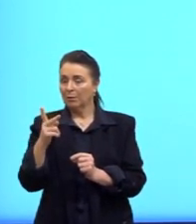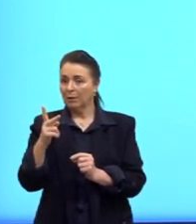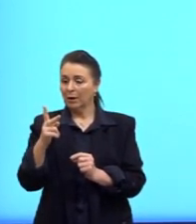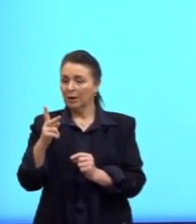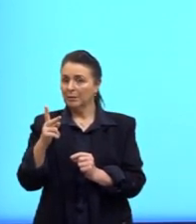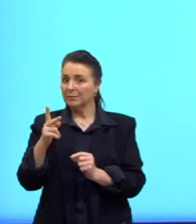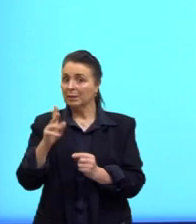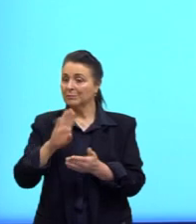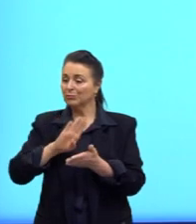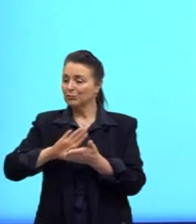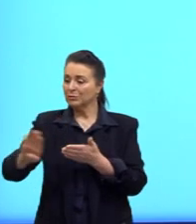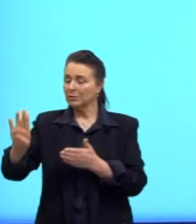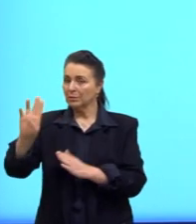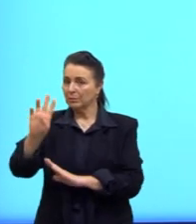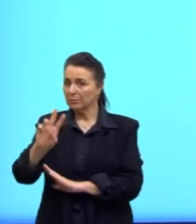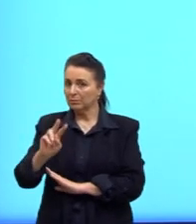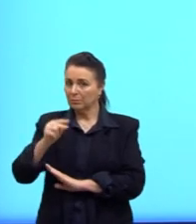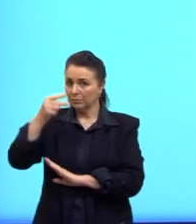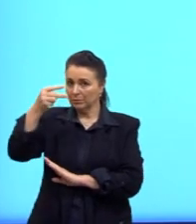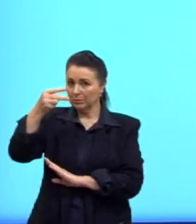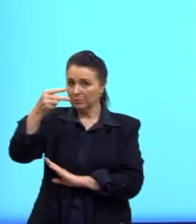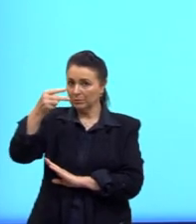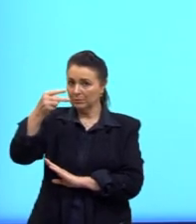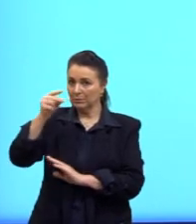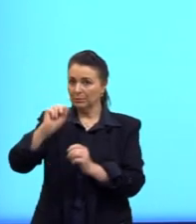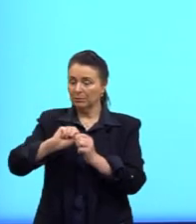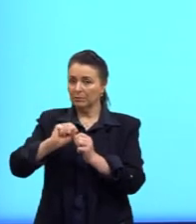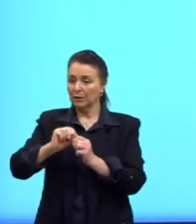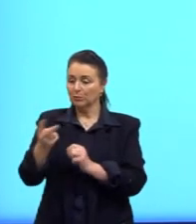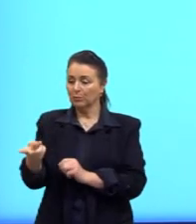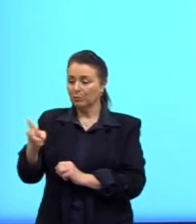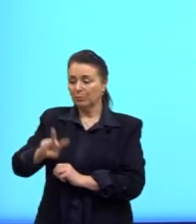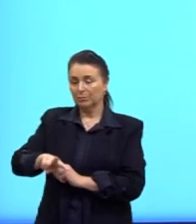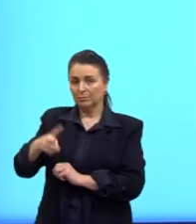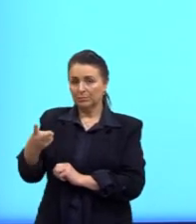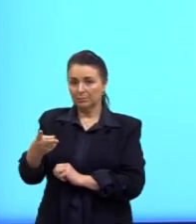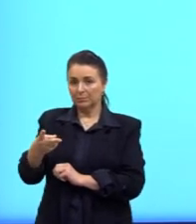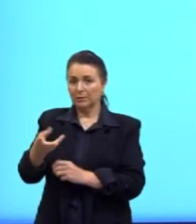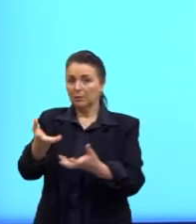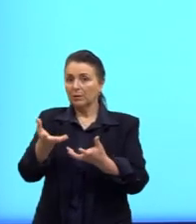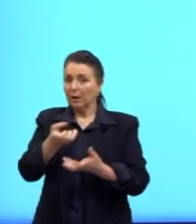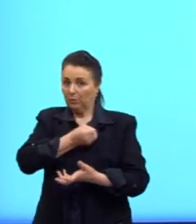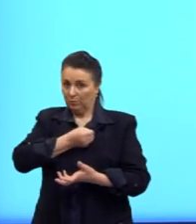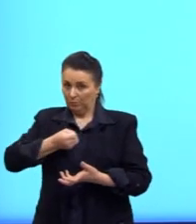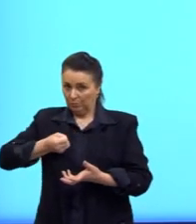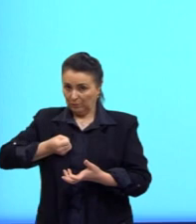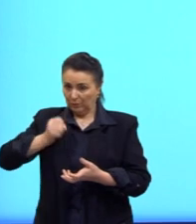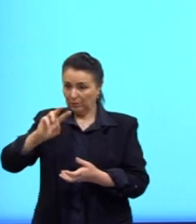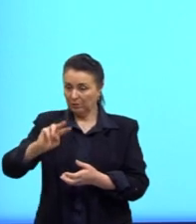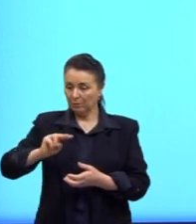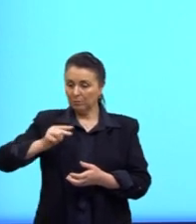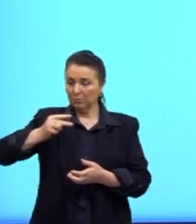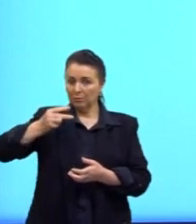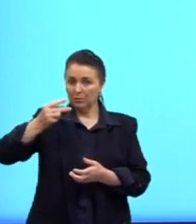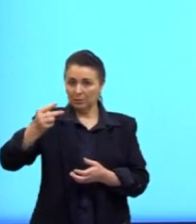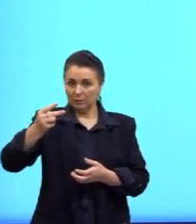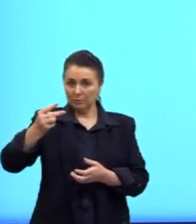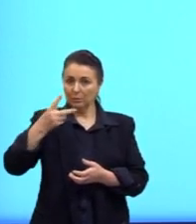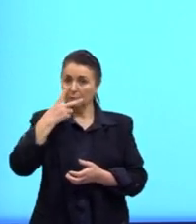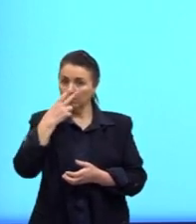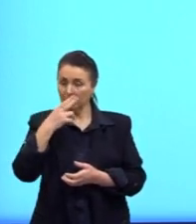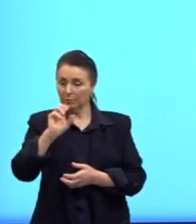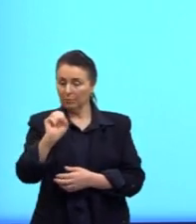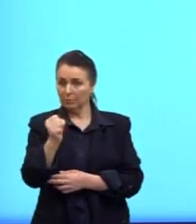expoente 2. Então, a gente utiliza a operação inversa. Eu quero um número que elevado ao quadrado resulta em 8.